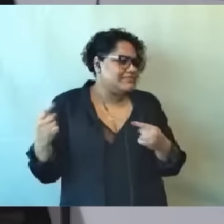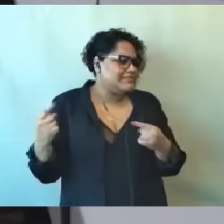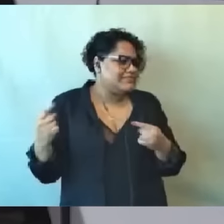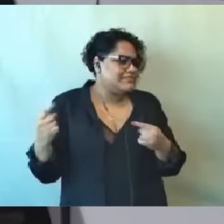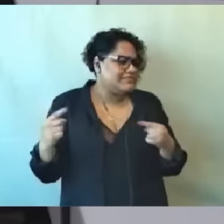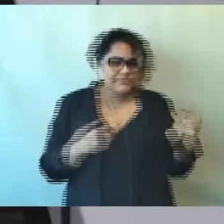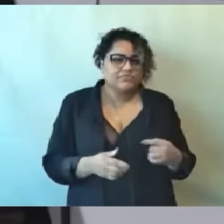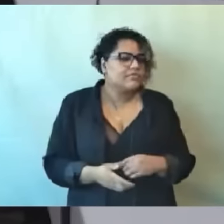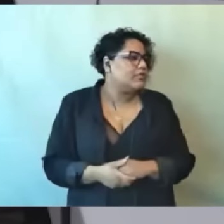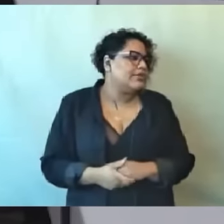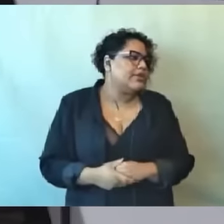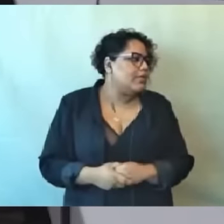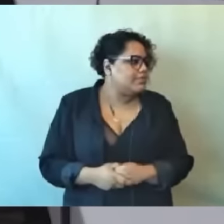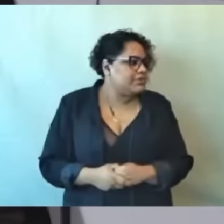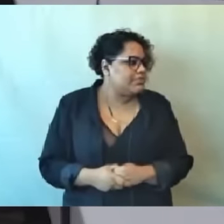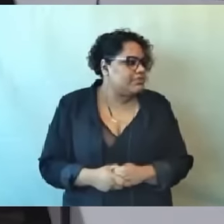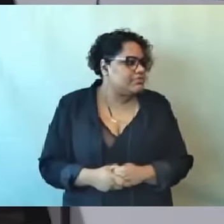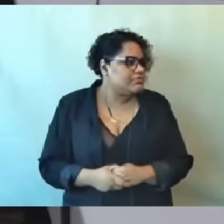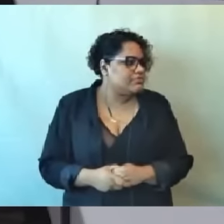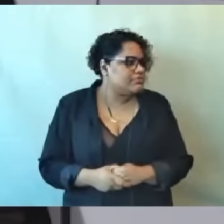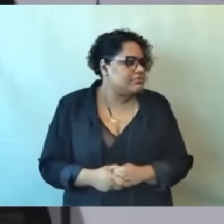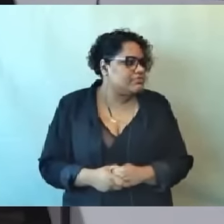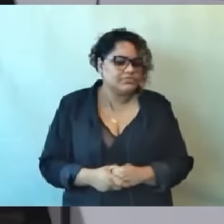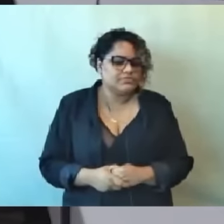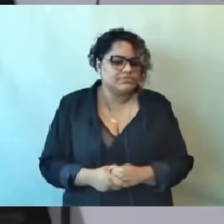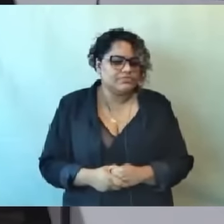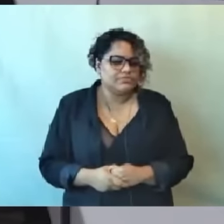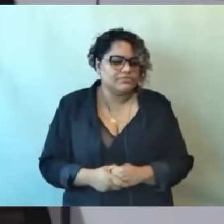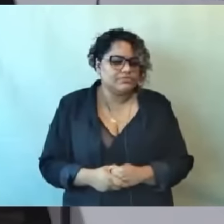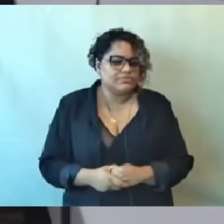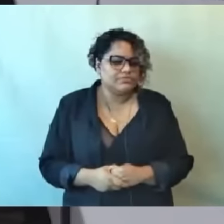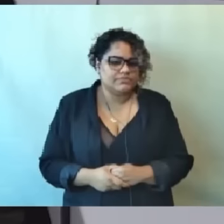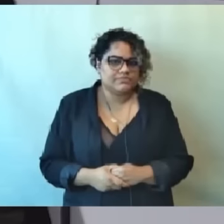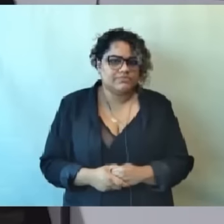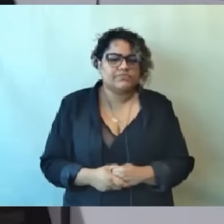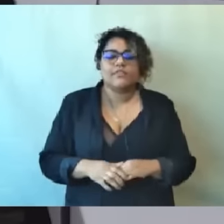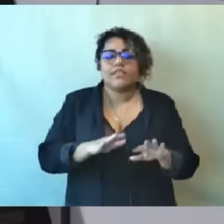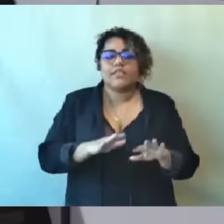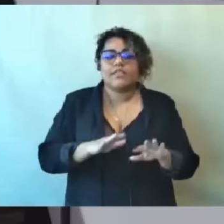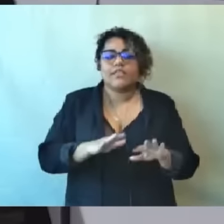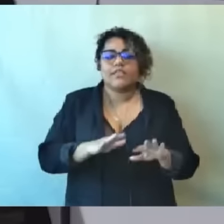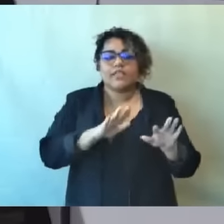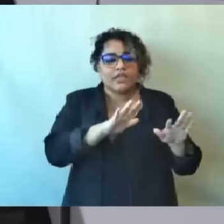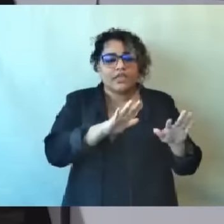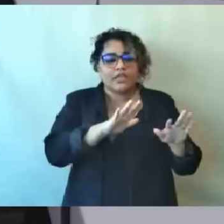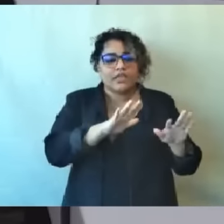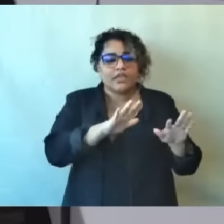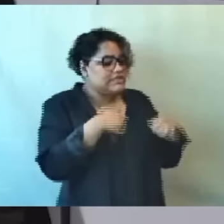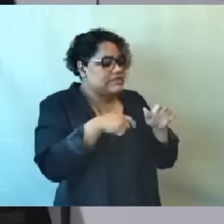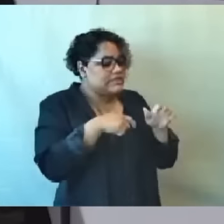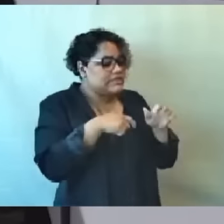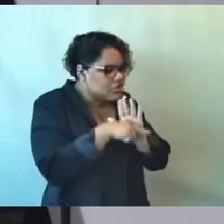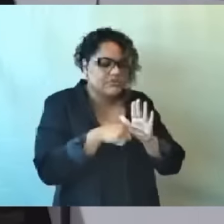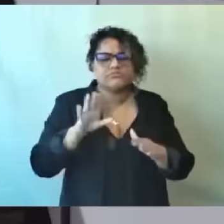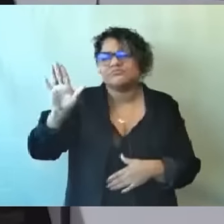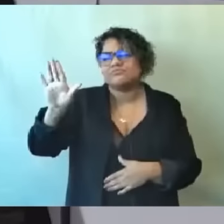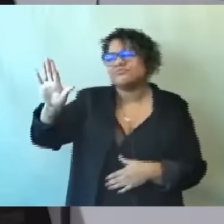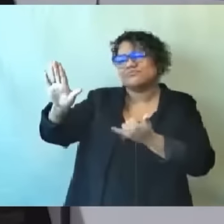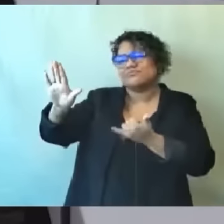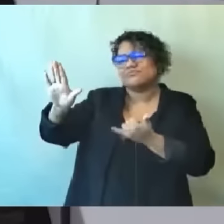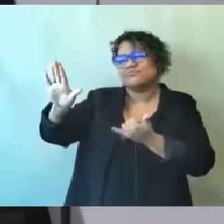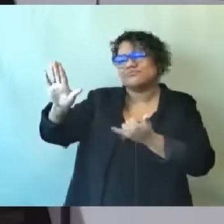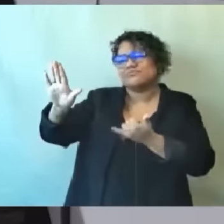você não concorda, não faça relações, Paulo. Você está agredindo a imagem de um cara que é respeitado